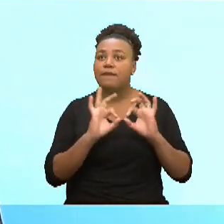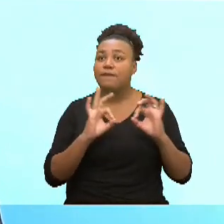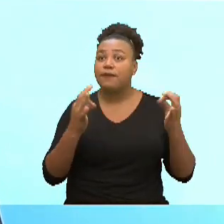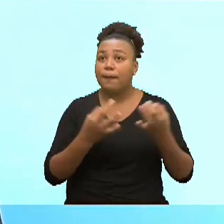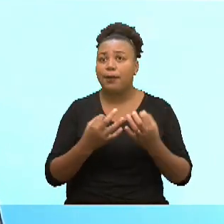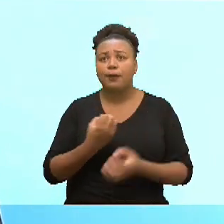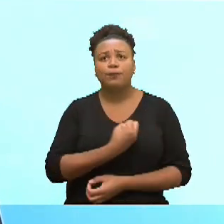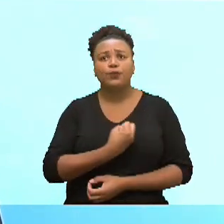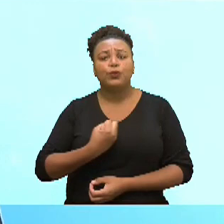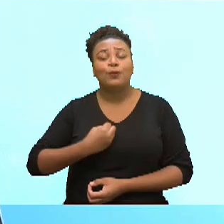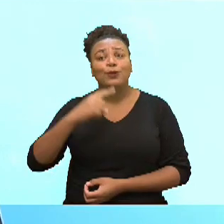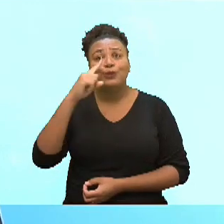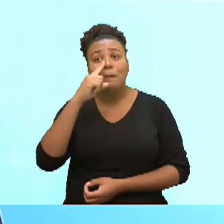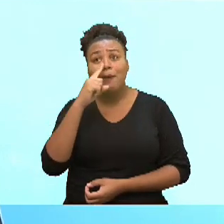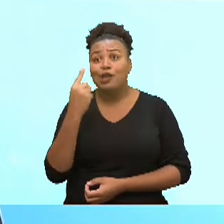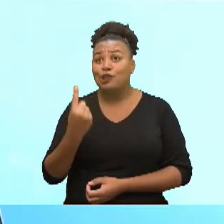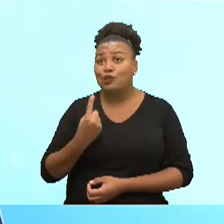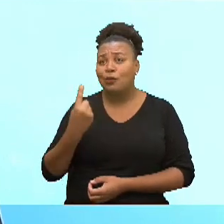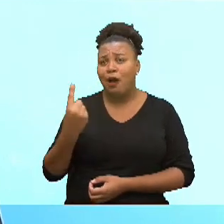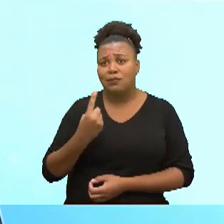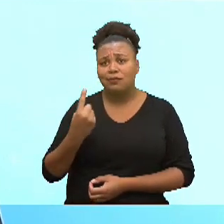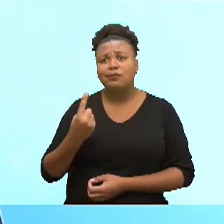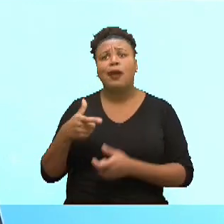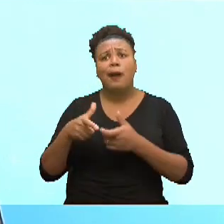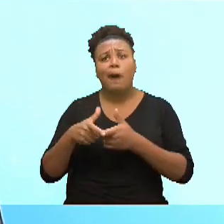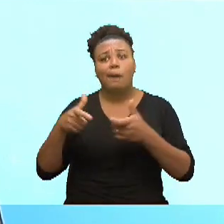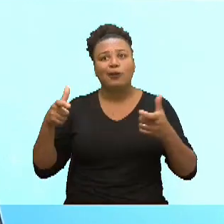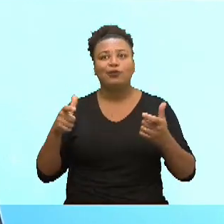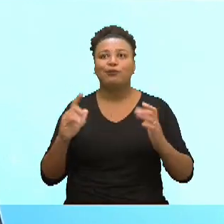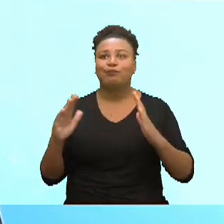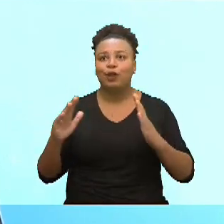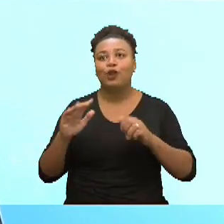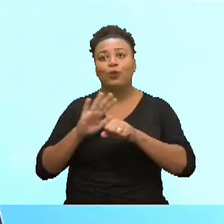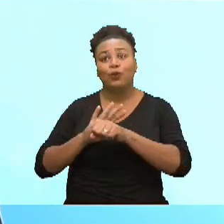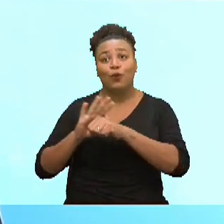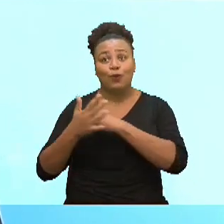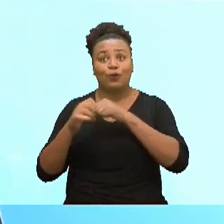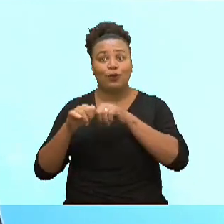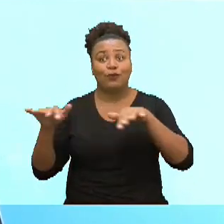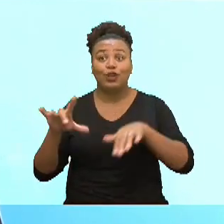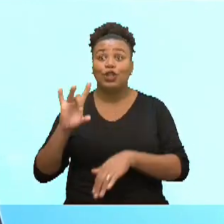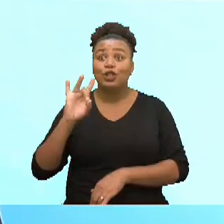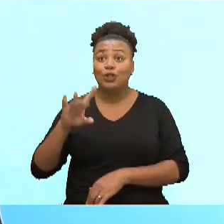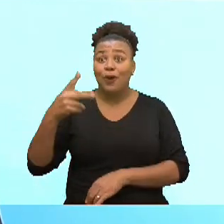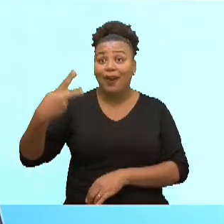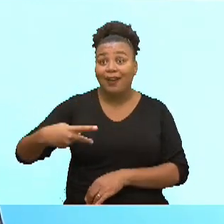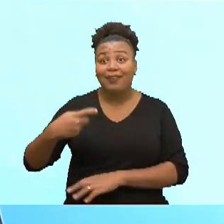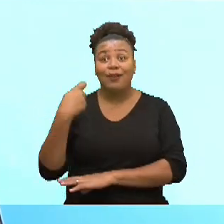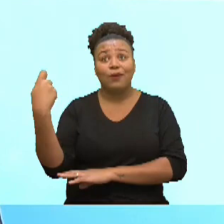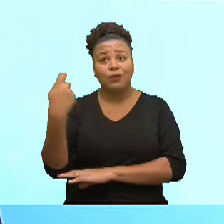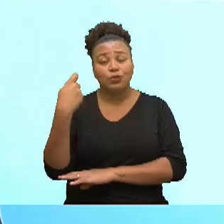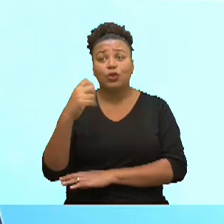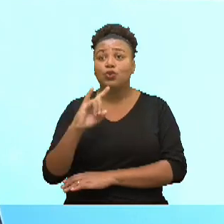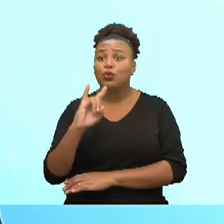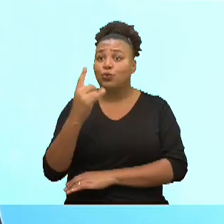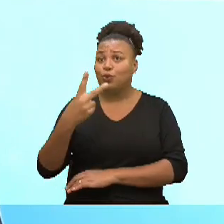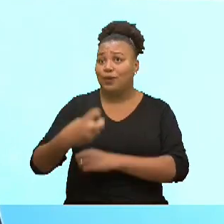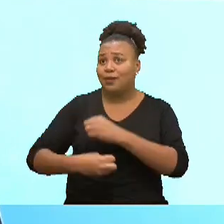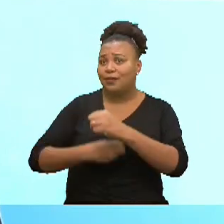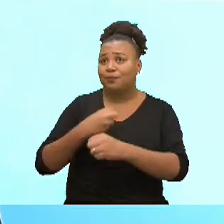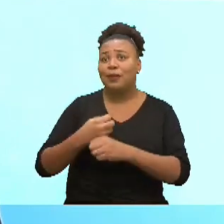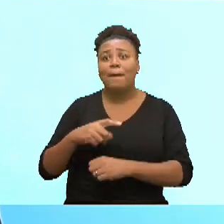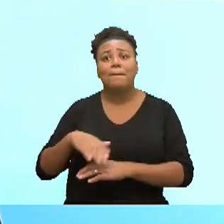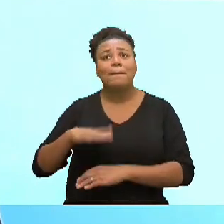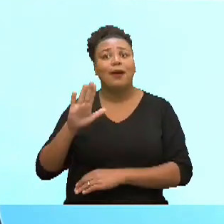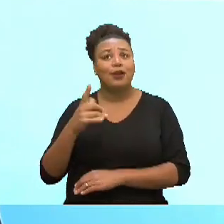O número de mães solo aumentou durante a pandemia, só que no Rio Grande do Sul, nos dois últimos anos, mais de 14 mil